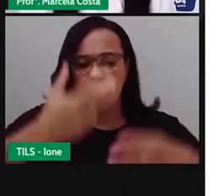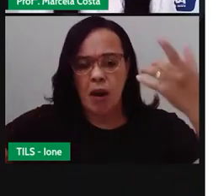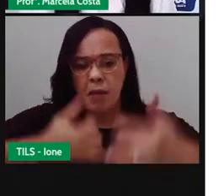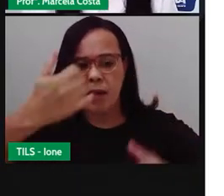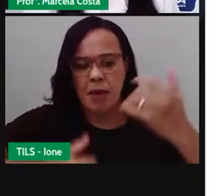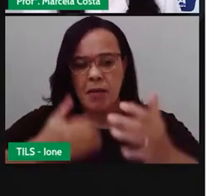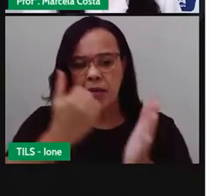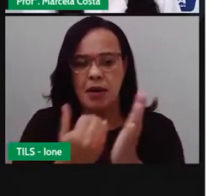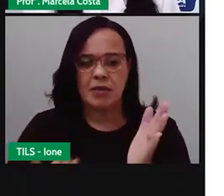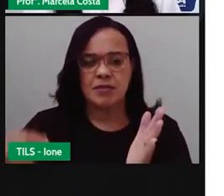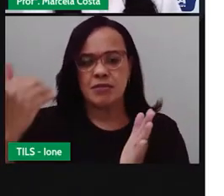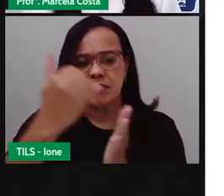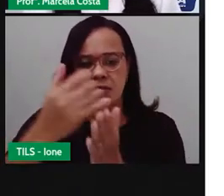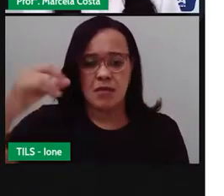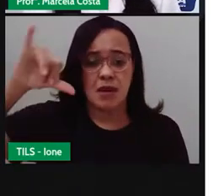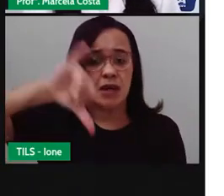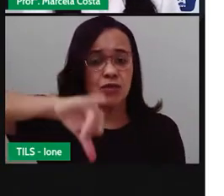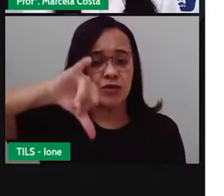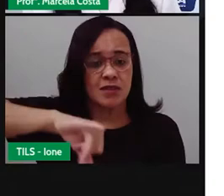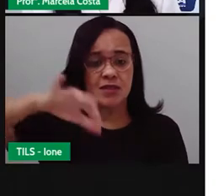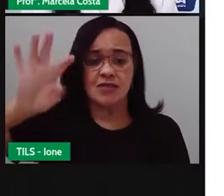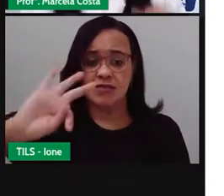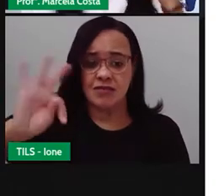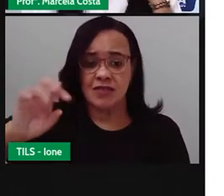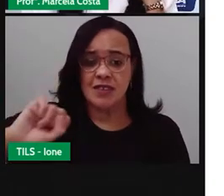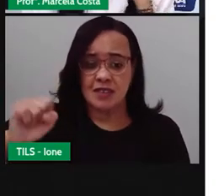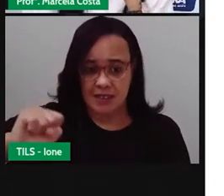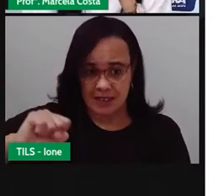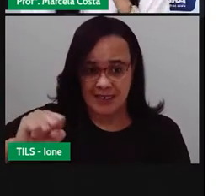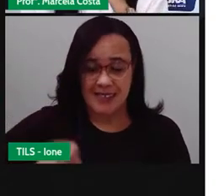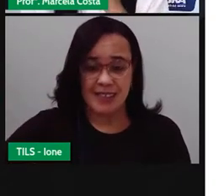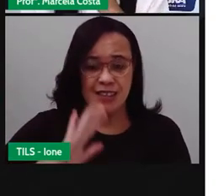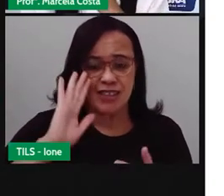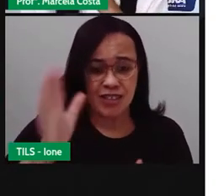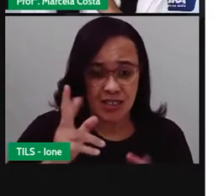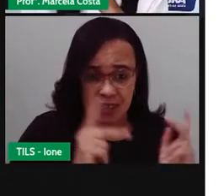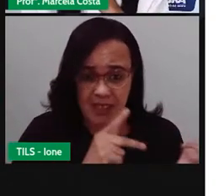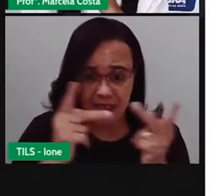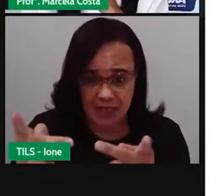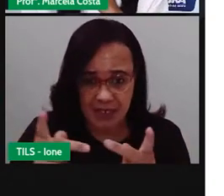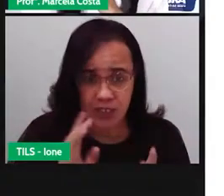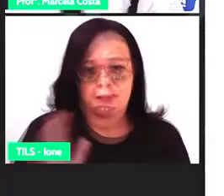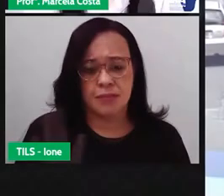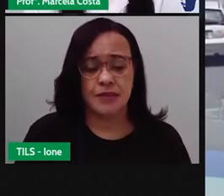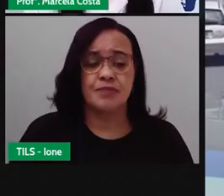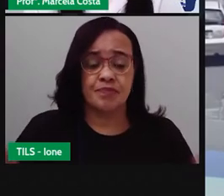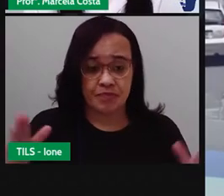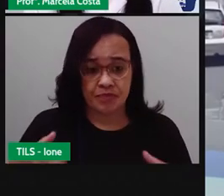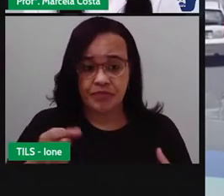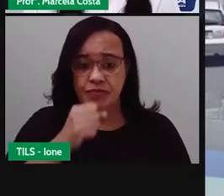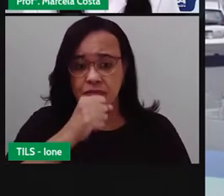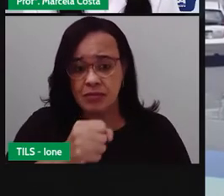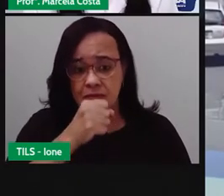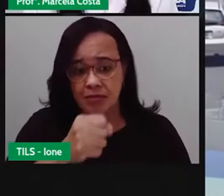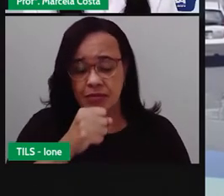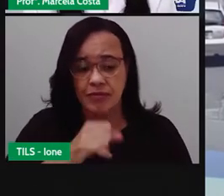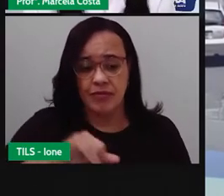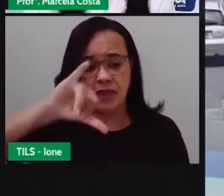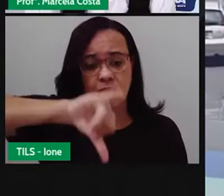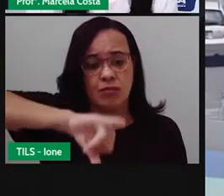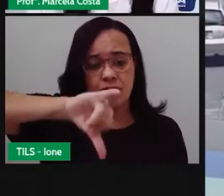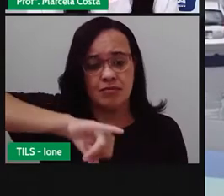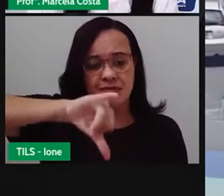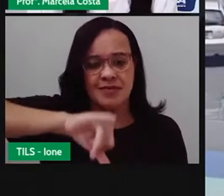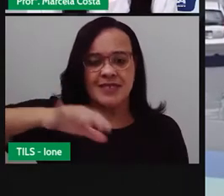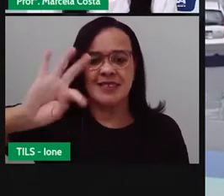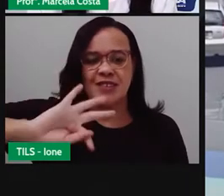pouco sobre os centros de abastecimento. Você já foi lá no centro de abastecimento? É o centro de abastecimento,